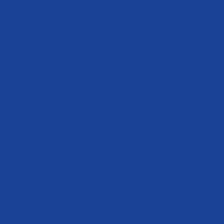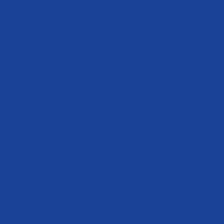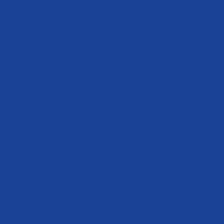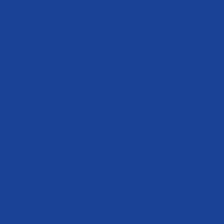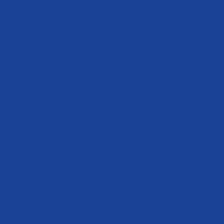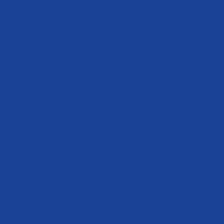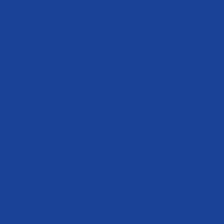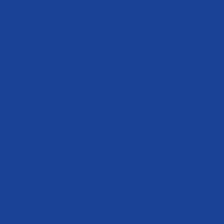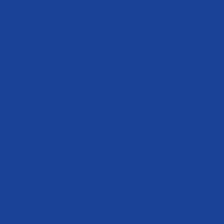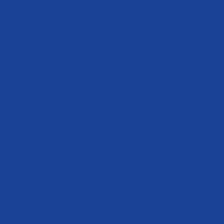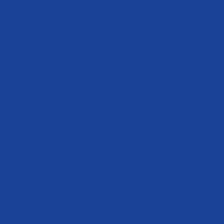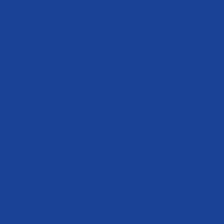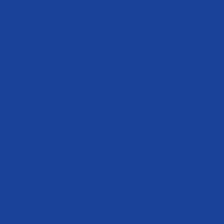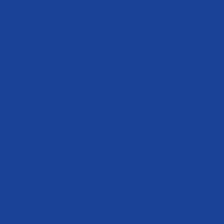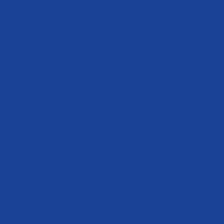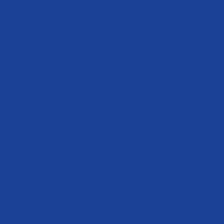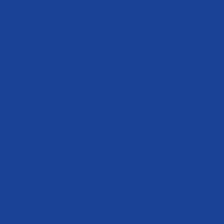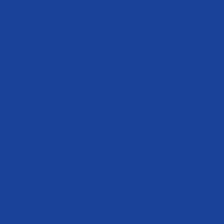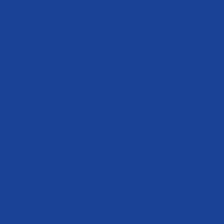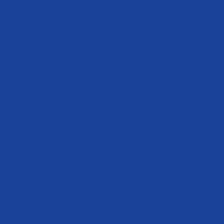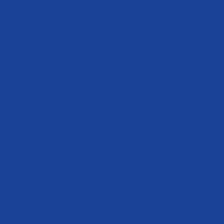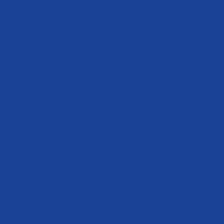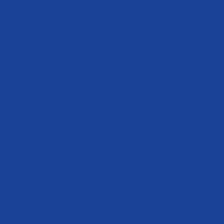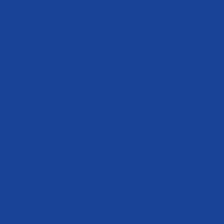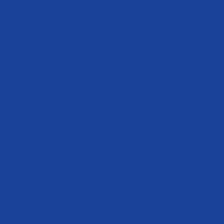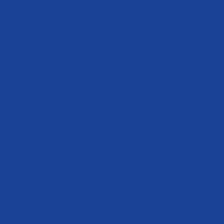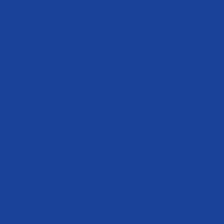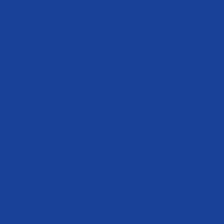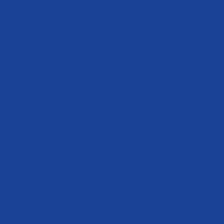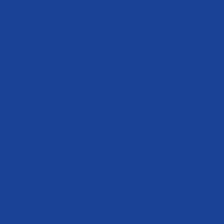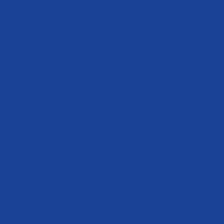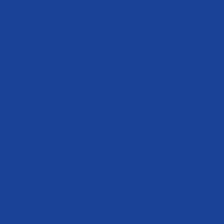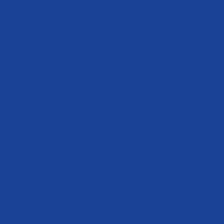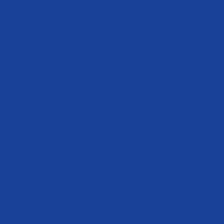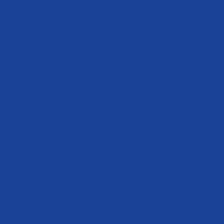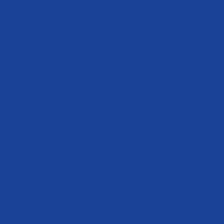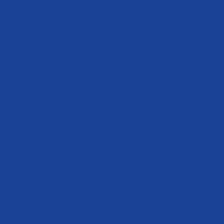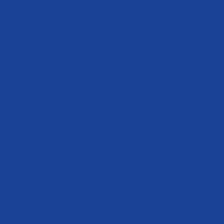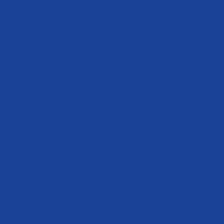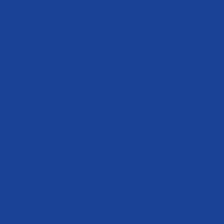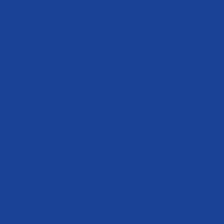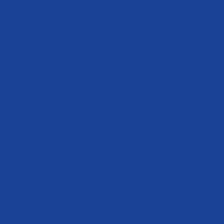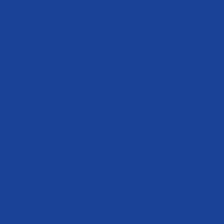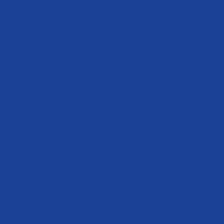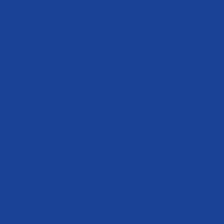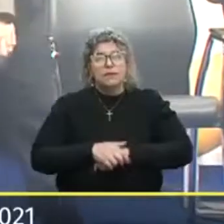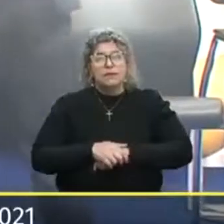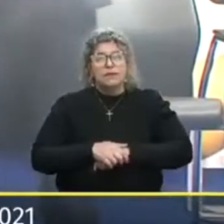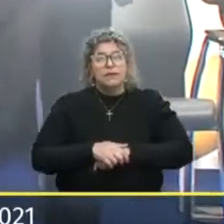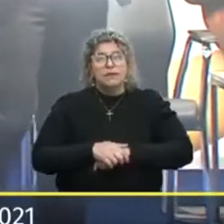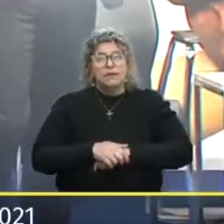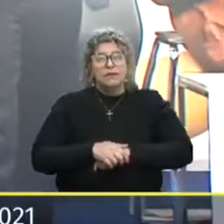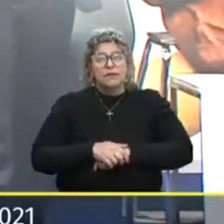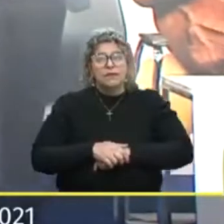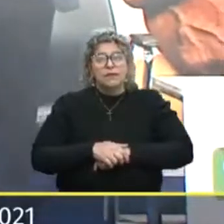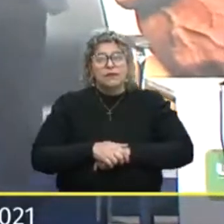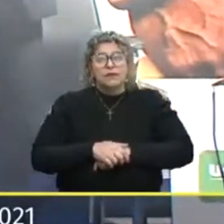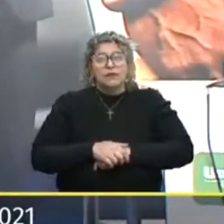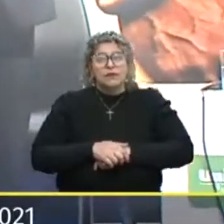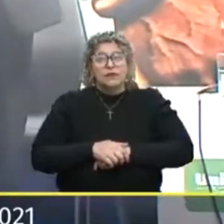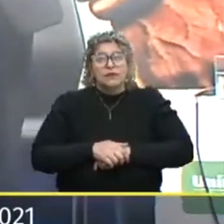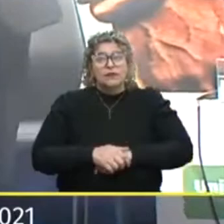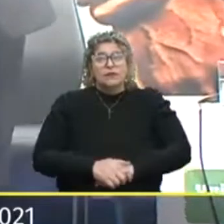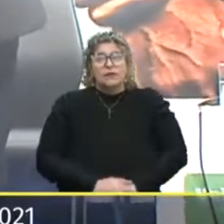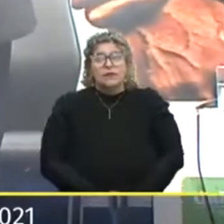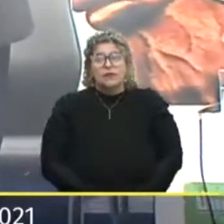classes Além dos PROCONs estadual e de Porto Alegre Foi uma tarde de homenagem e reconhecimento Na abertura